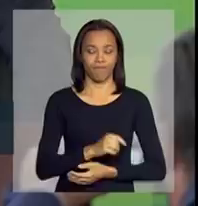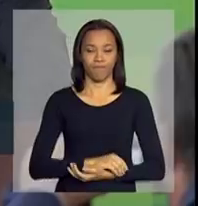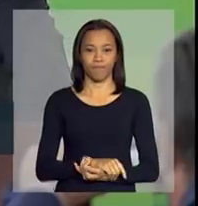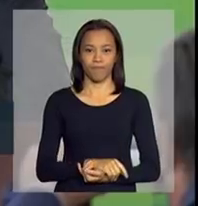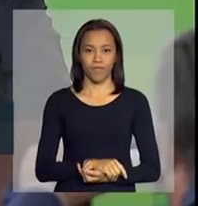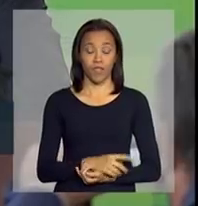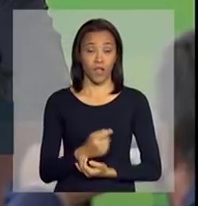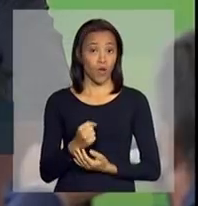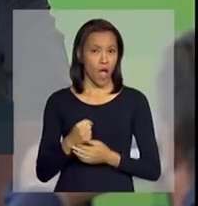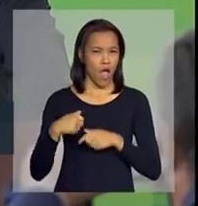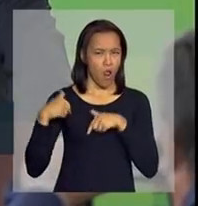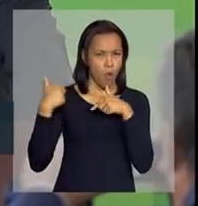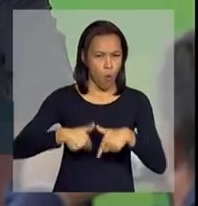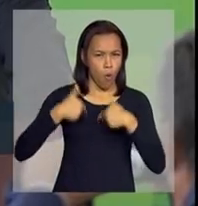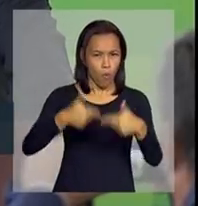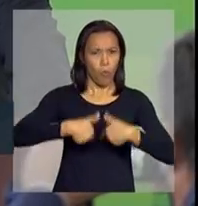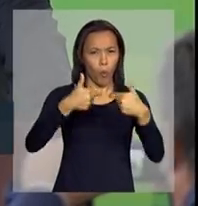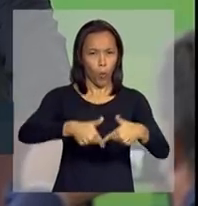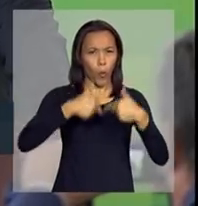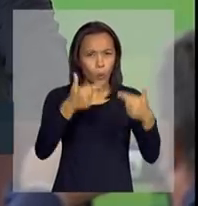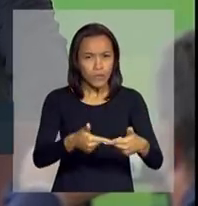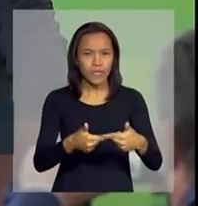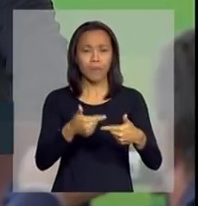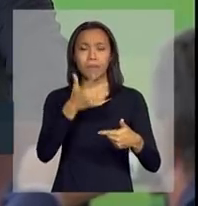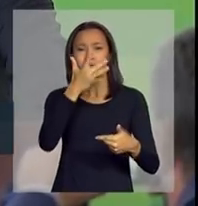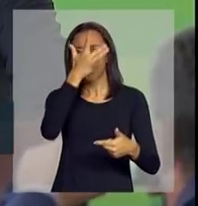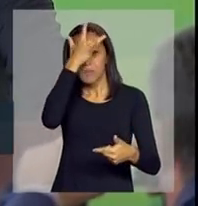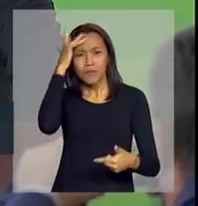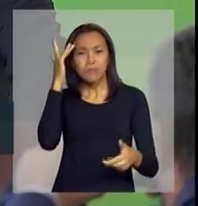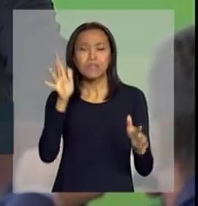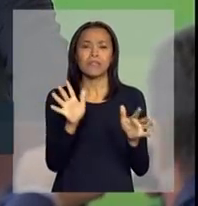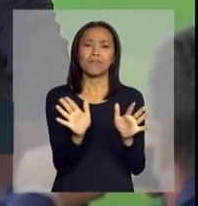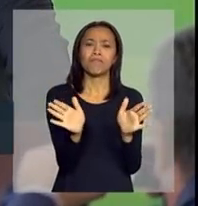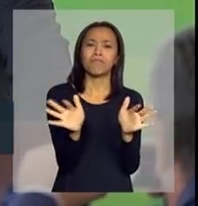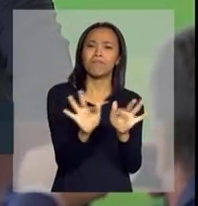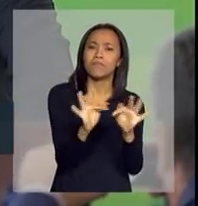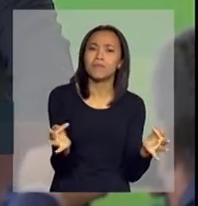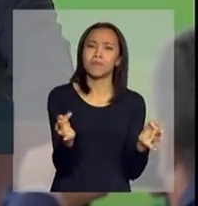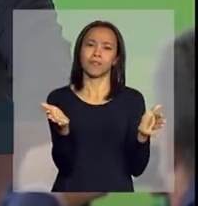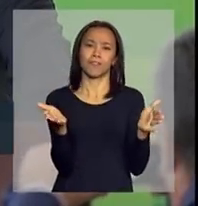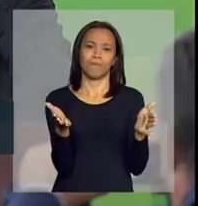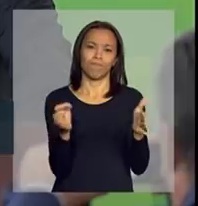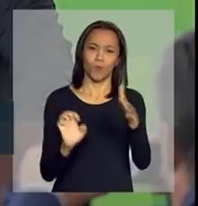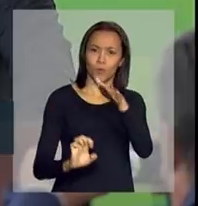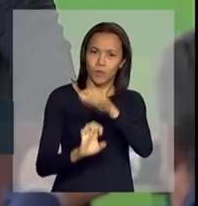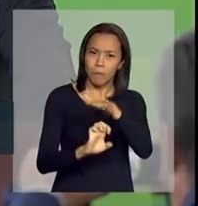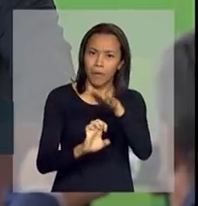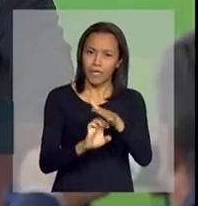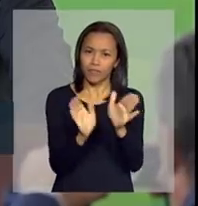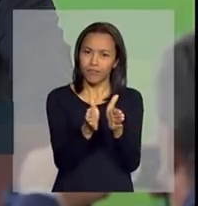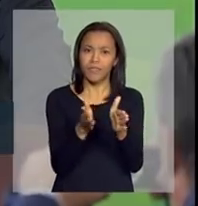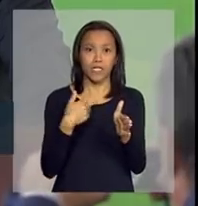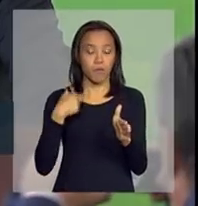A luta dos pequenos e pelos pequenos sempre foi uma obsessão.